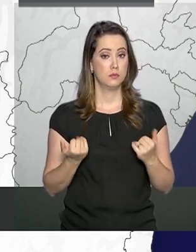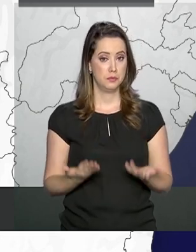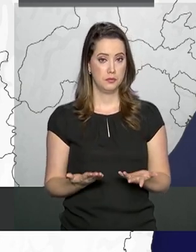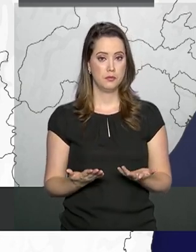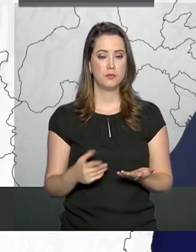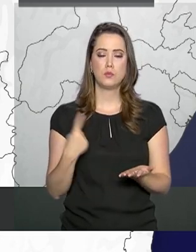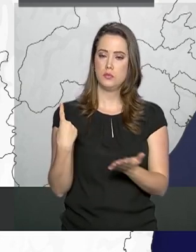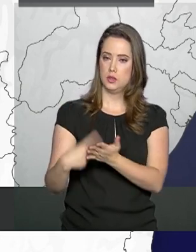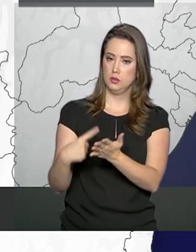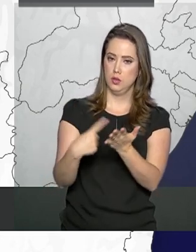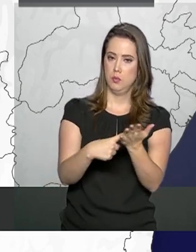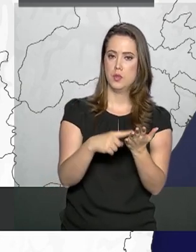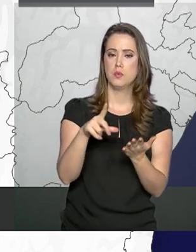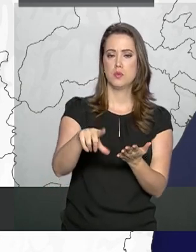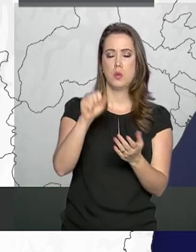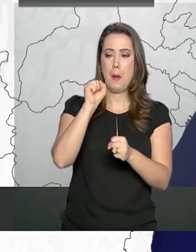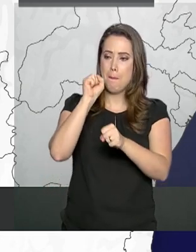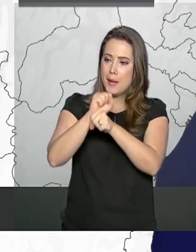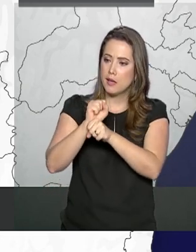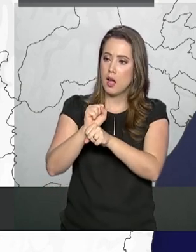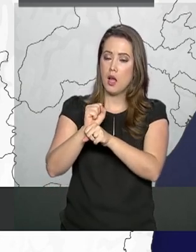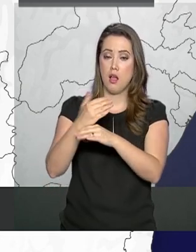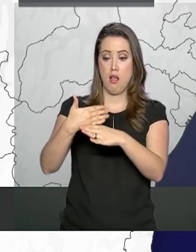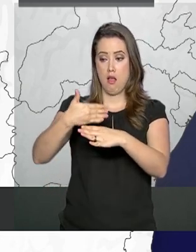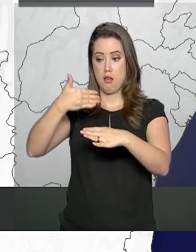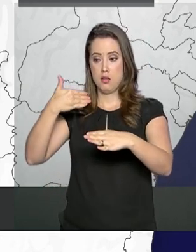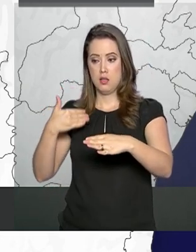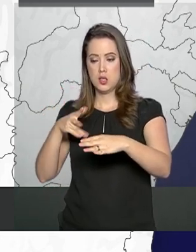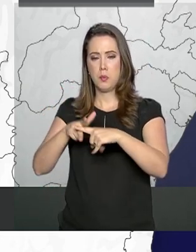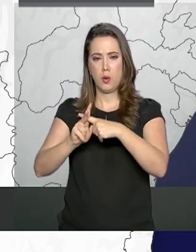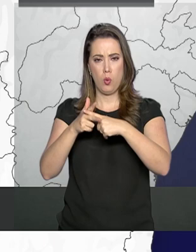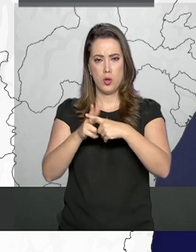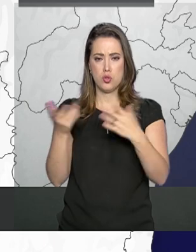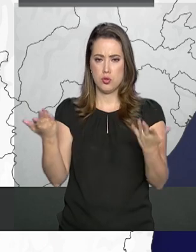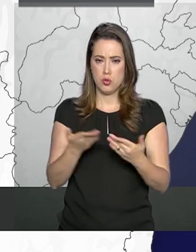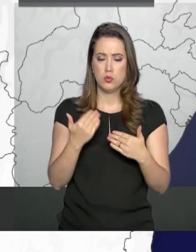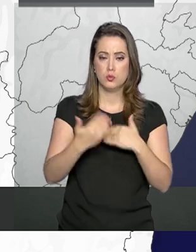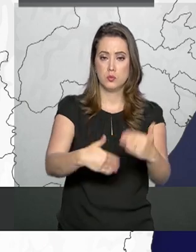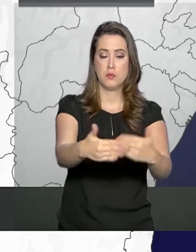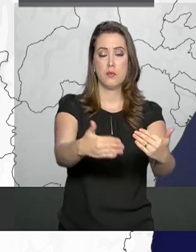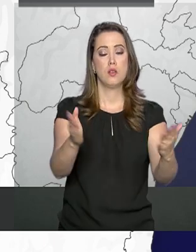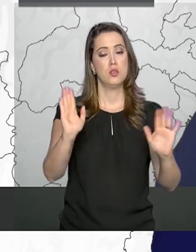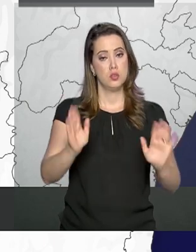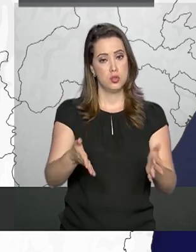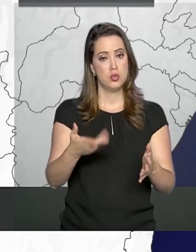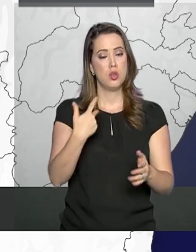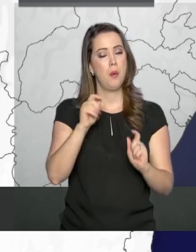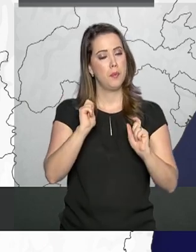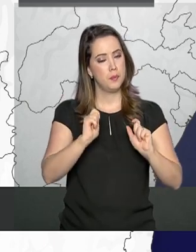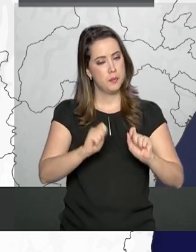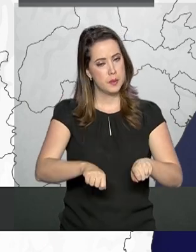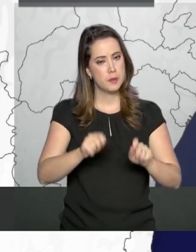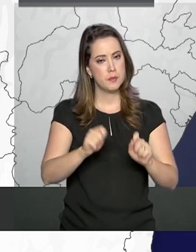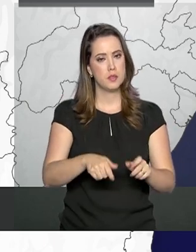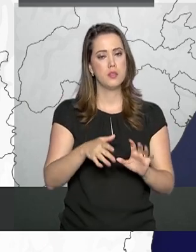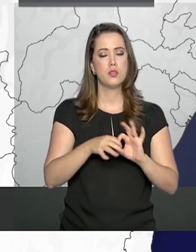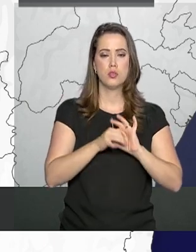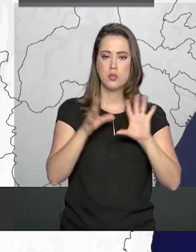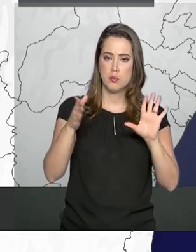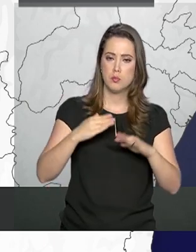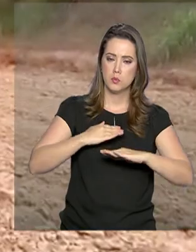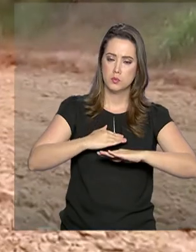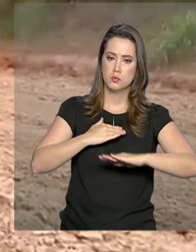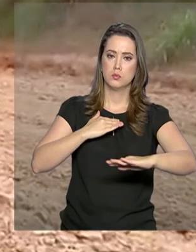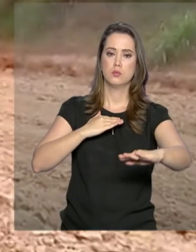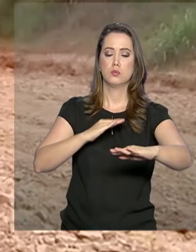Foi acertada a decisão de ter parado o trânsito lá atrás para fazer essa manutenção e hoje a gente já teve condição de permitir que o fluxo